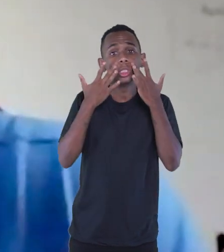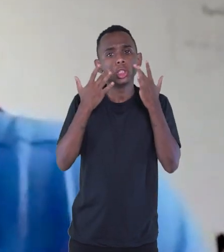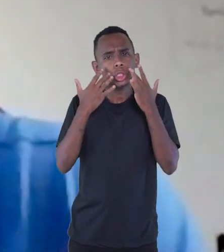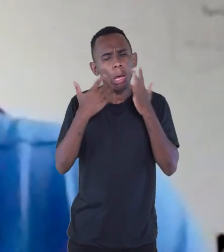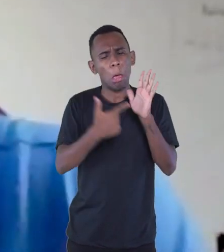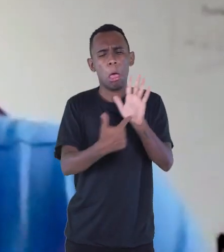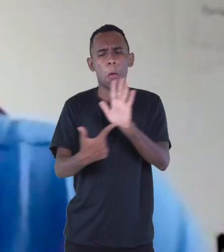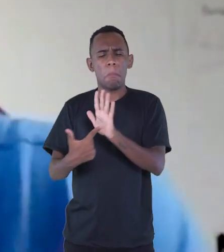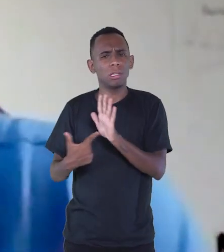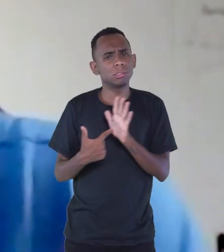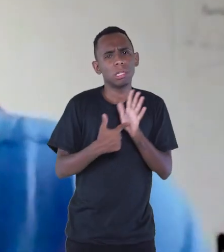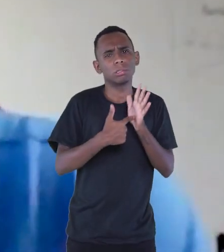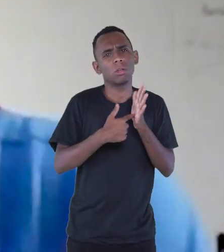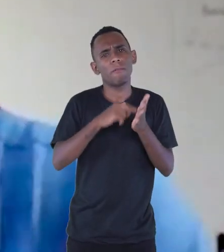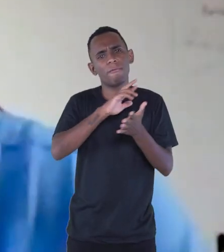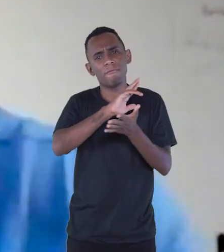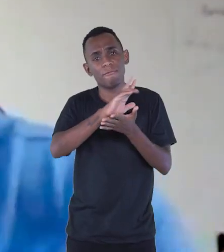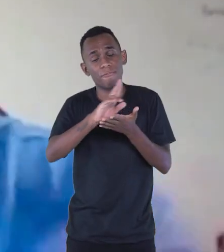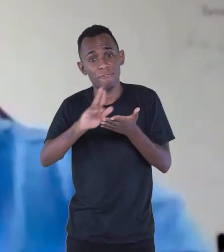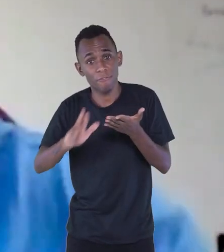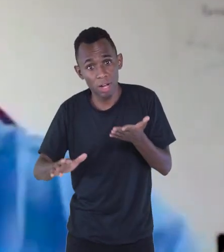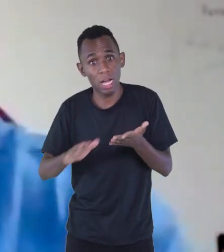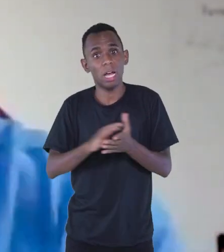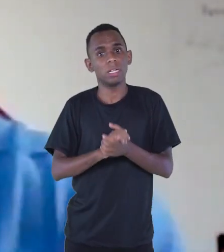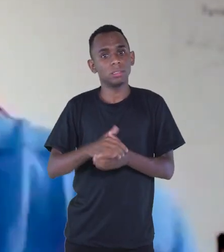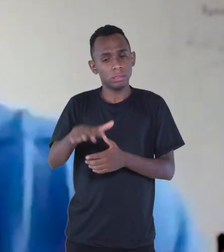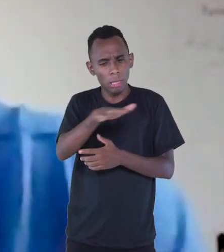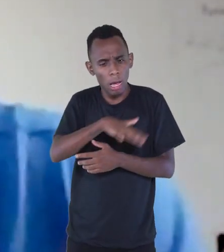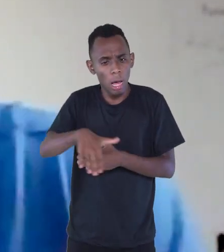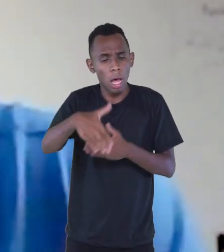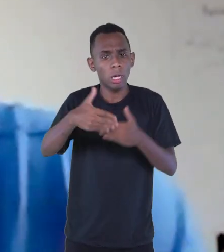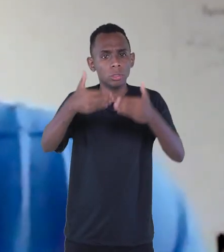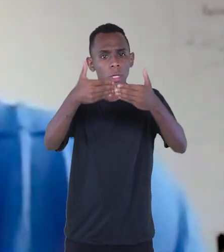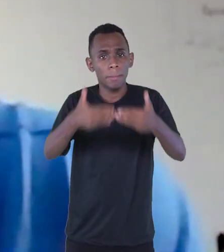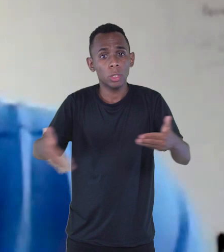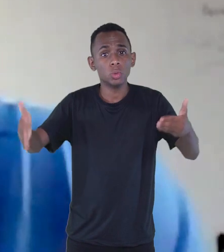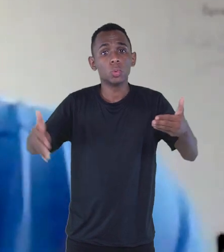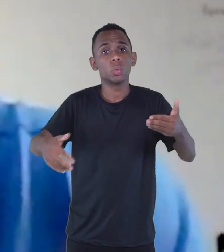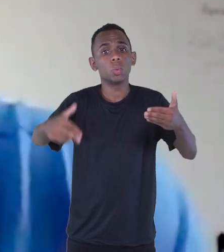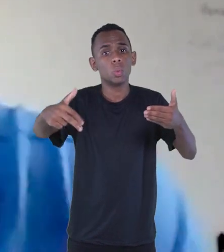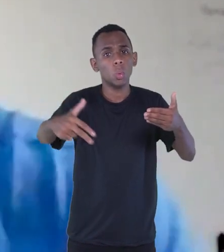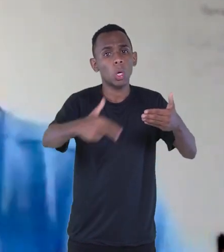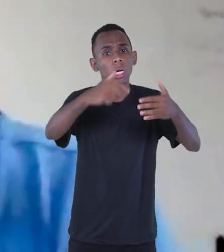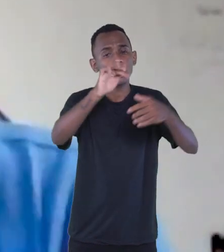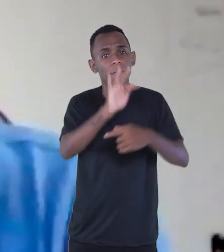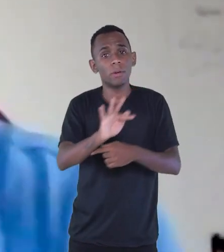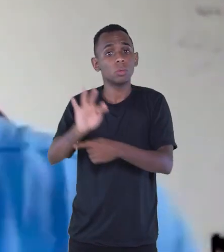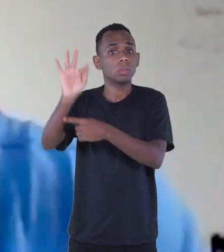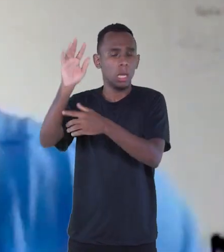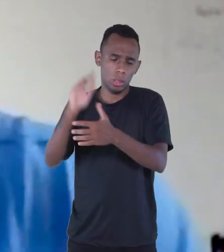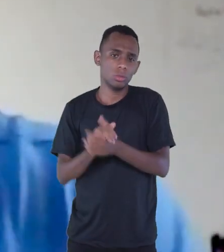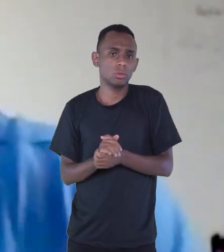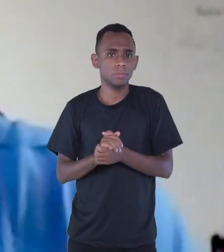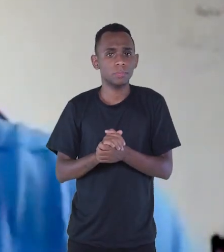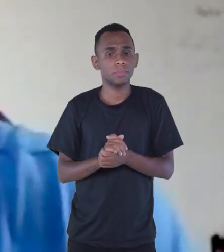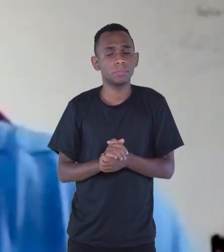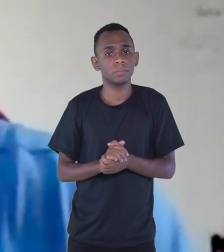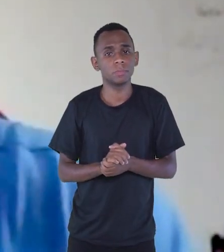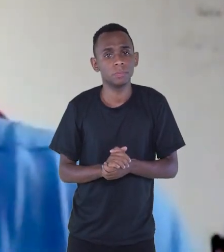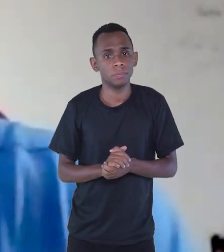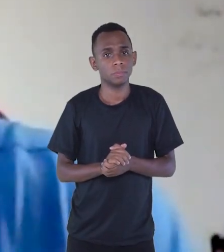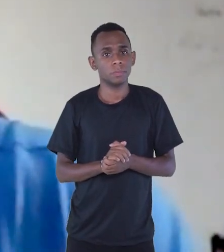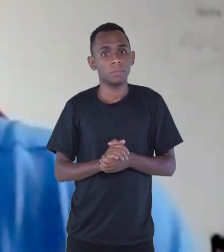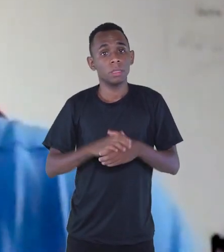apresentações no saguão de entrada da faculdade, nos eventos culturais. E ali